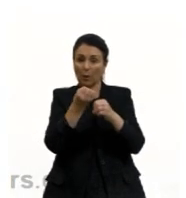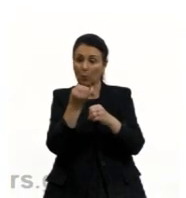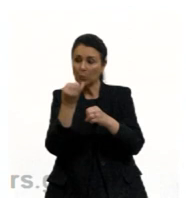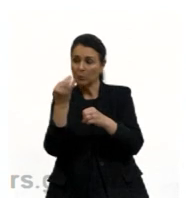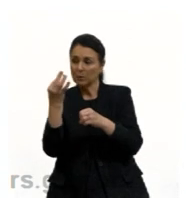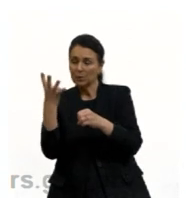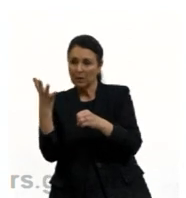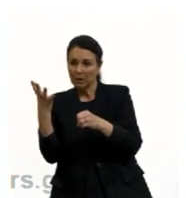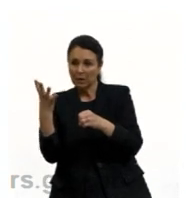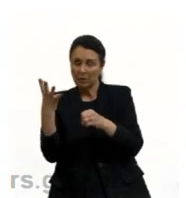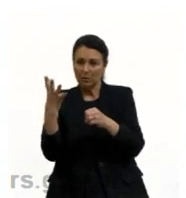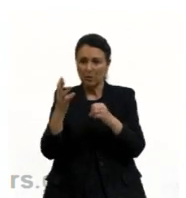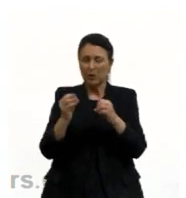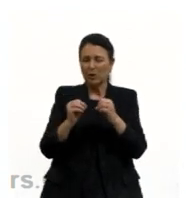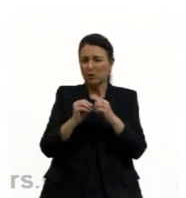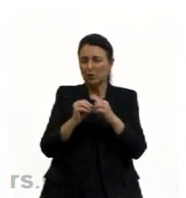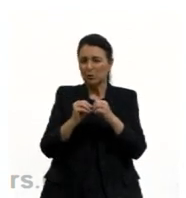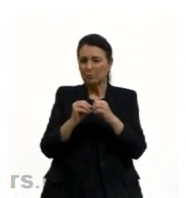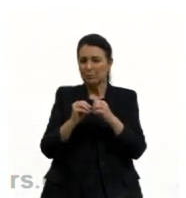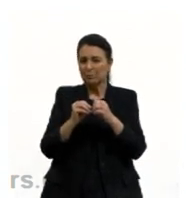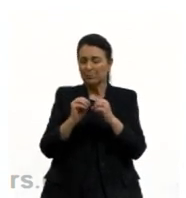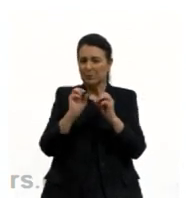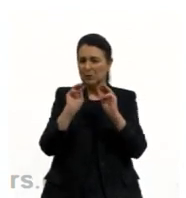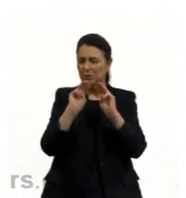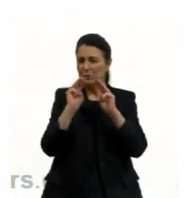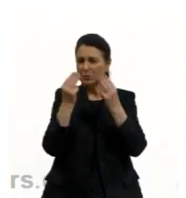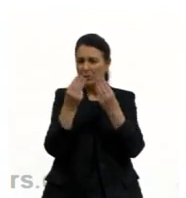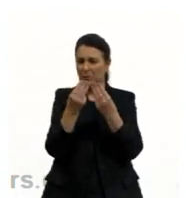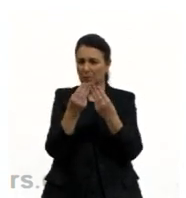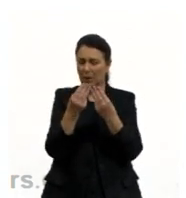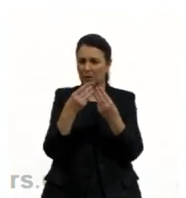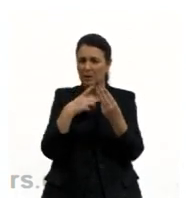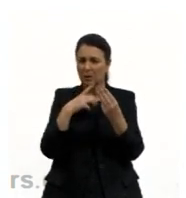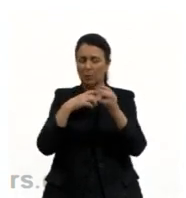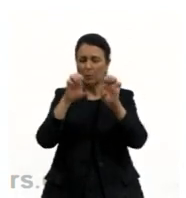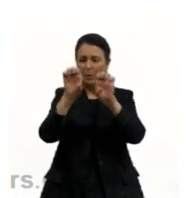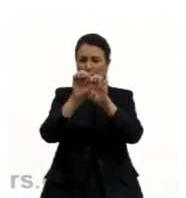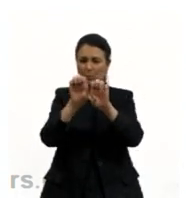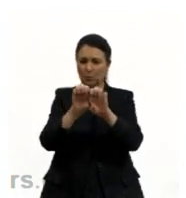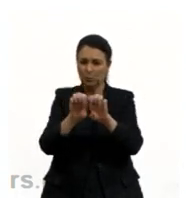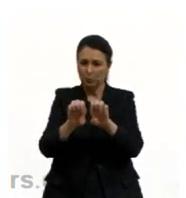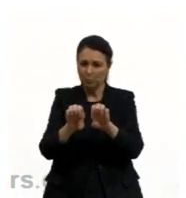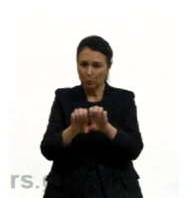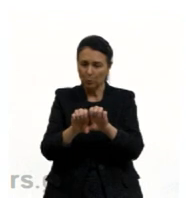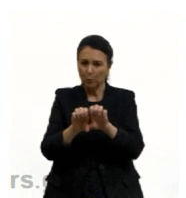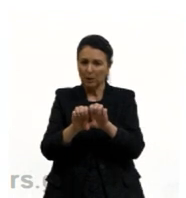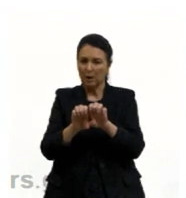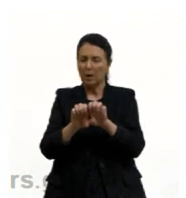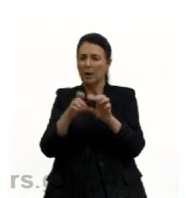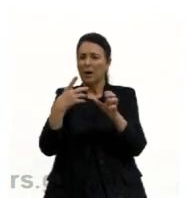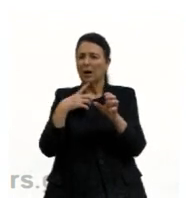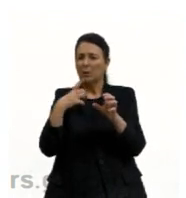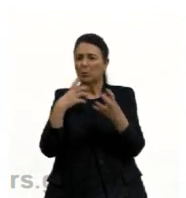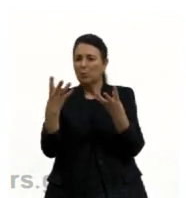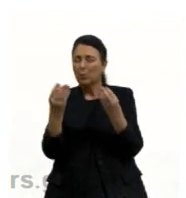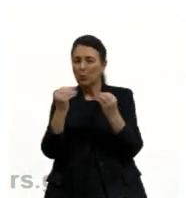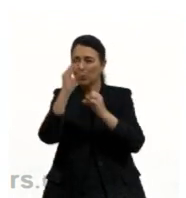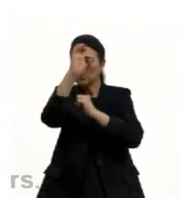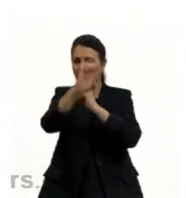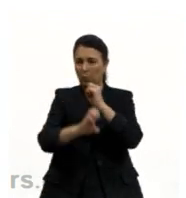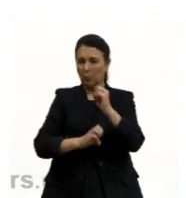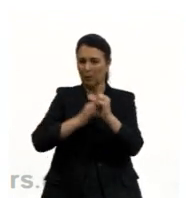está no núcleo, então ela não é a C. D. Uma estrutura altamente compactada de prótons e elétrons?